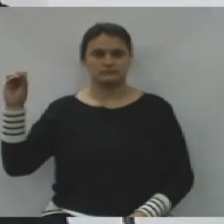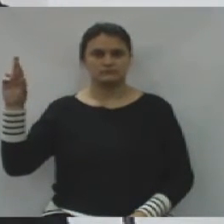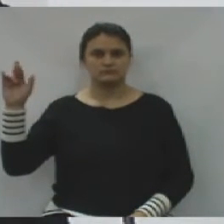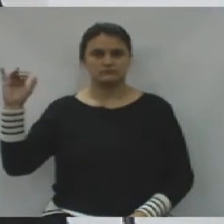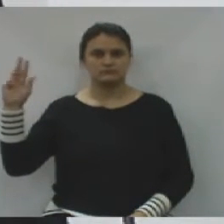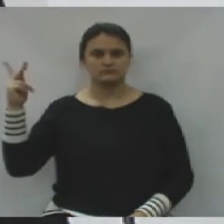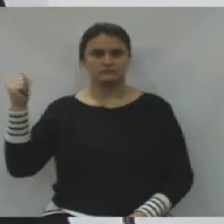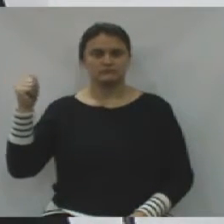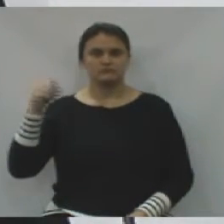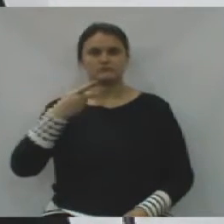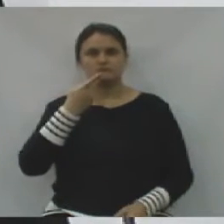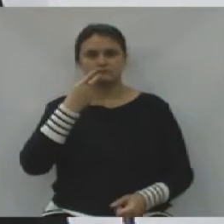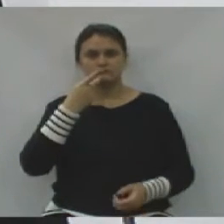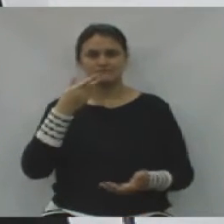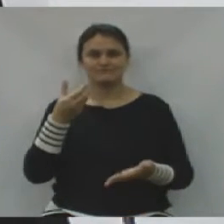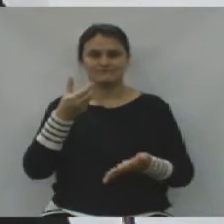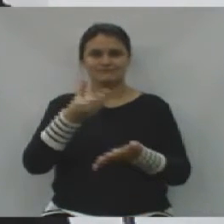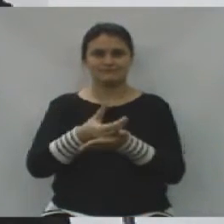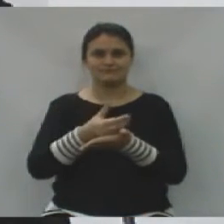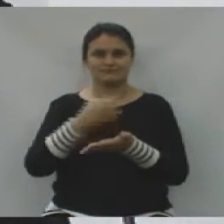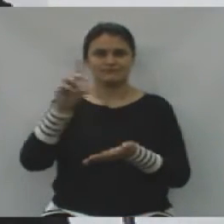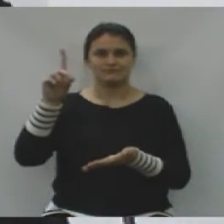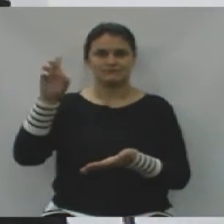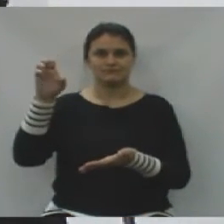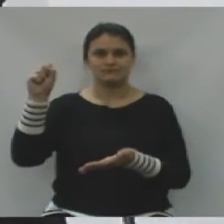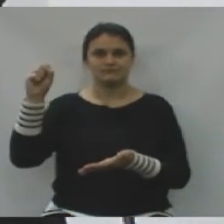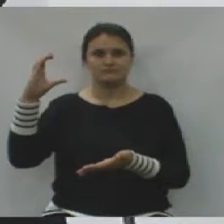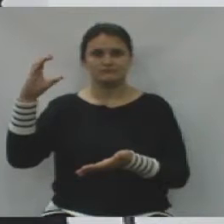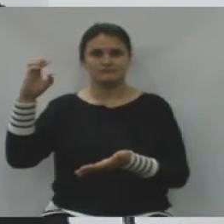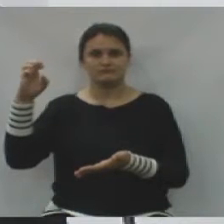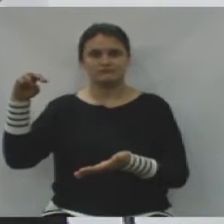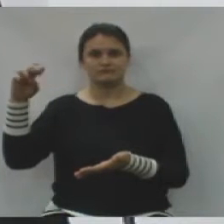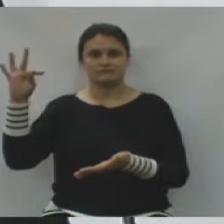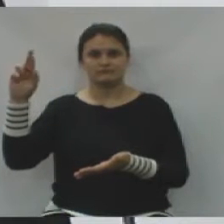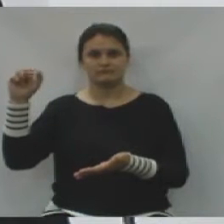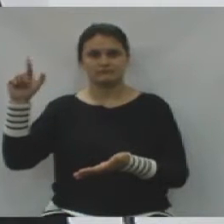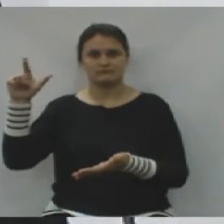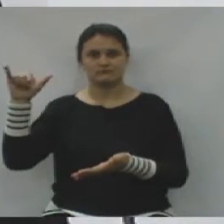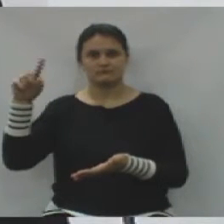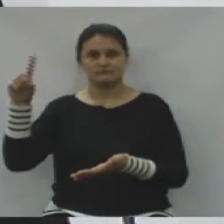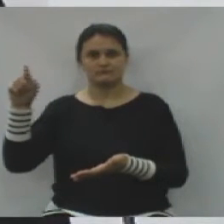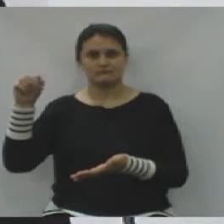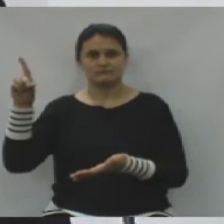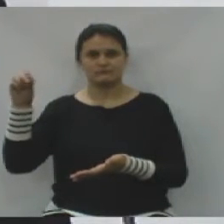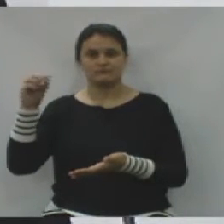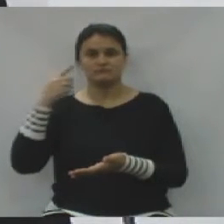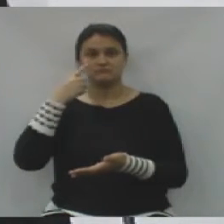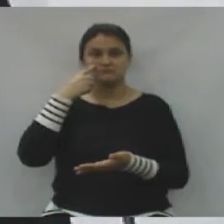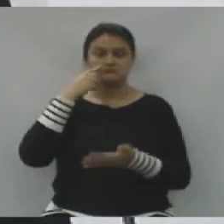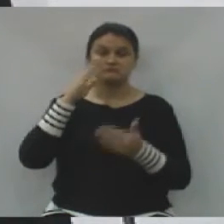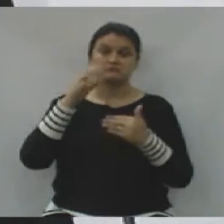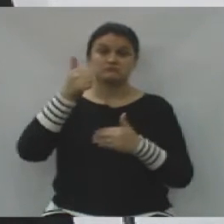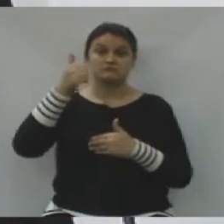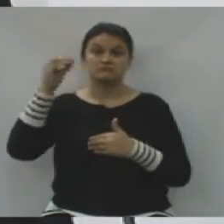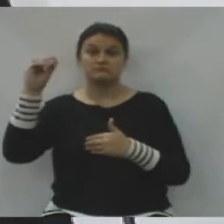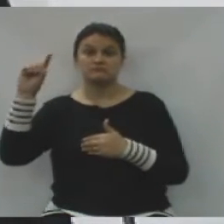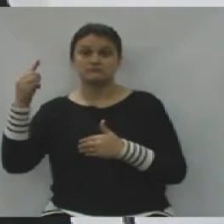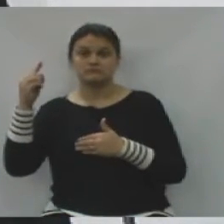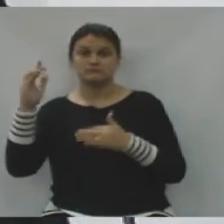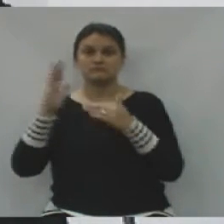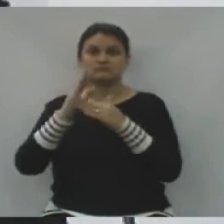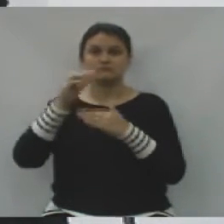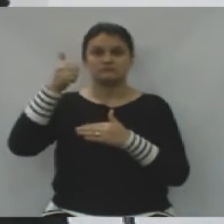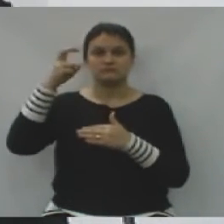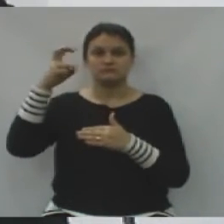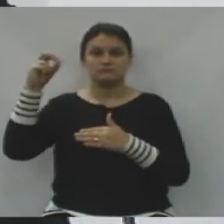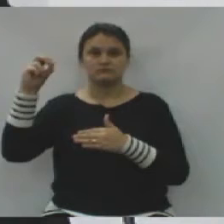verba descentralizada. Era uma verba que ia de 100 até 150 mil, de acordo com as necessidades. E esta vai